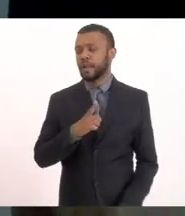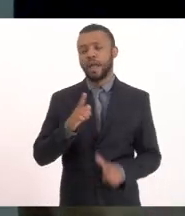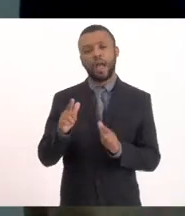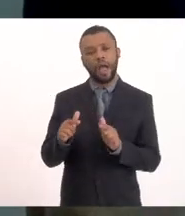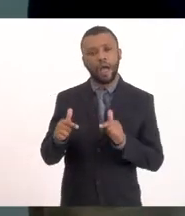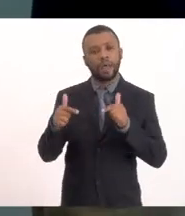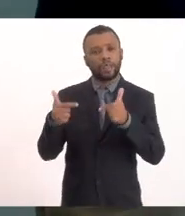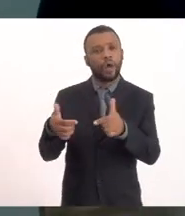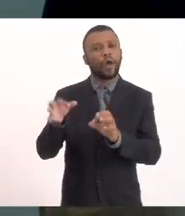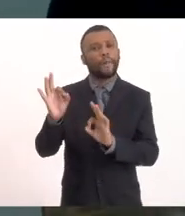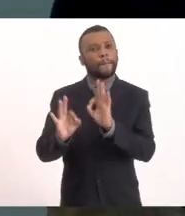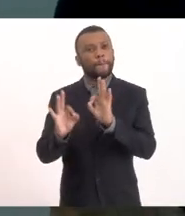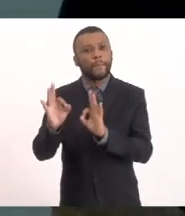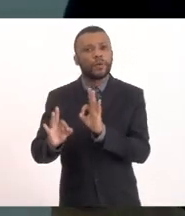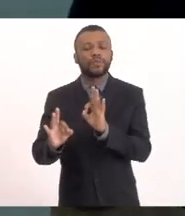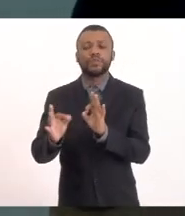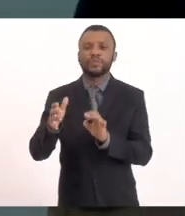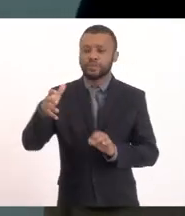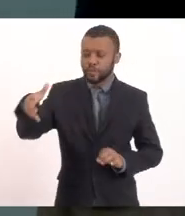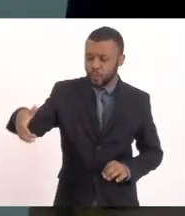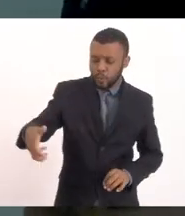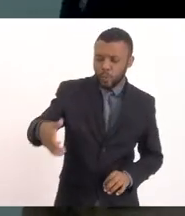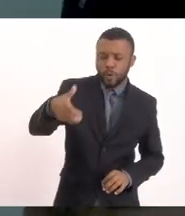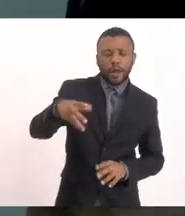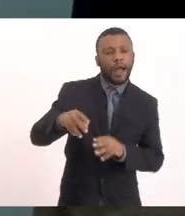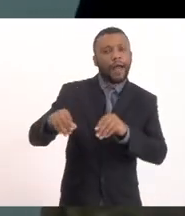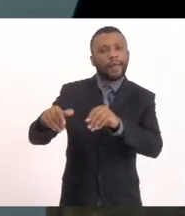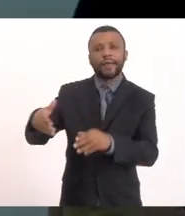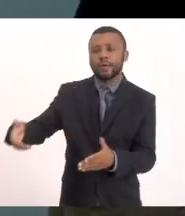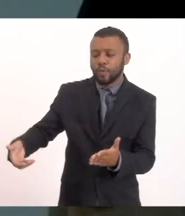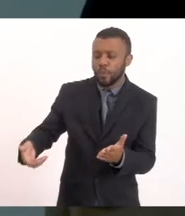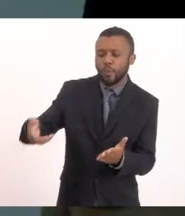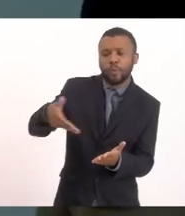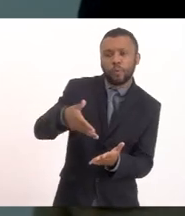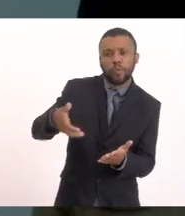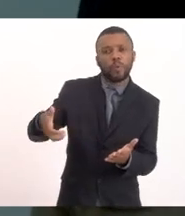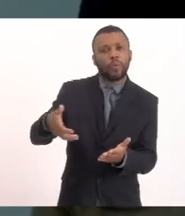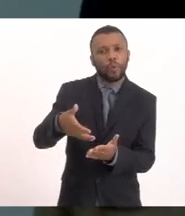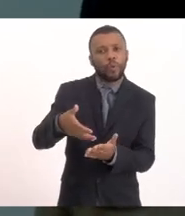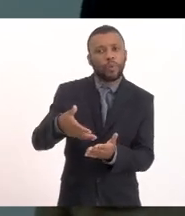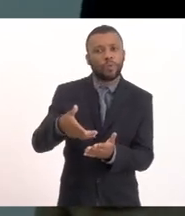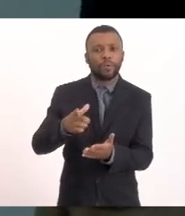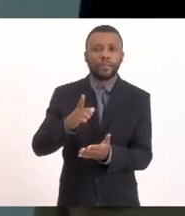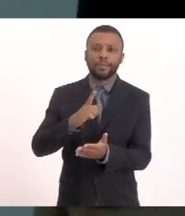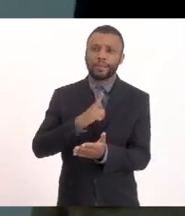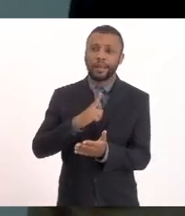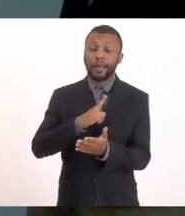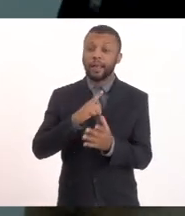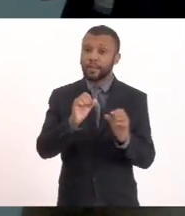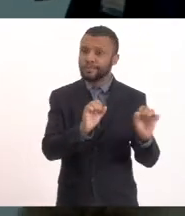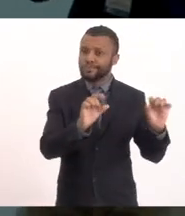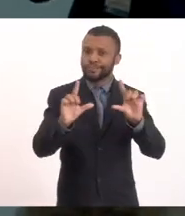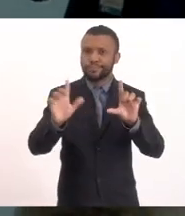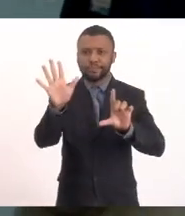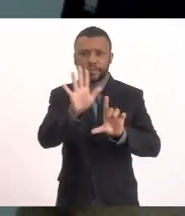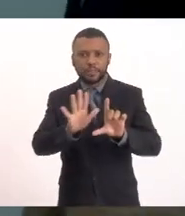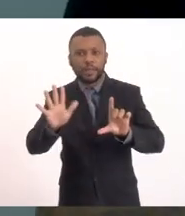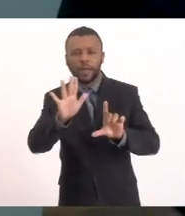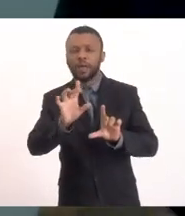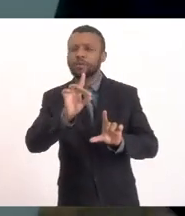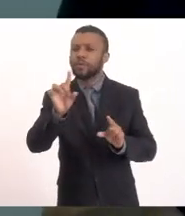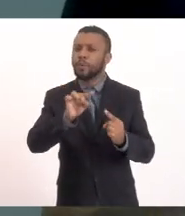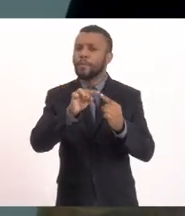retirada De sedimentos Pode passar Esses próximos slides São Só Para